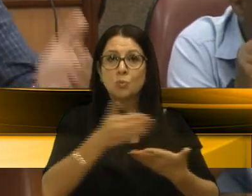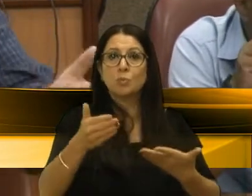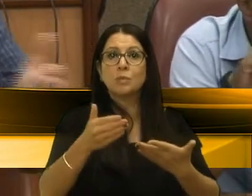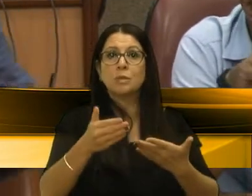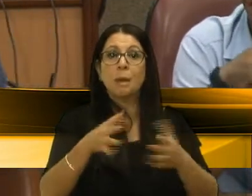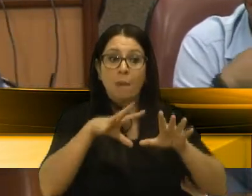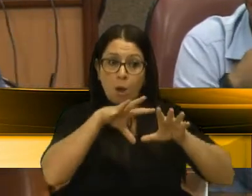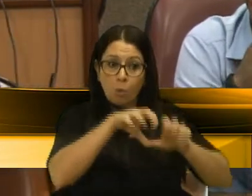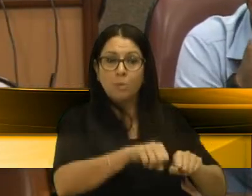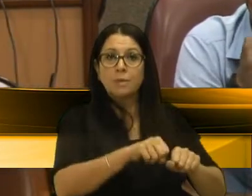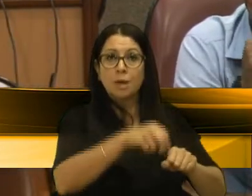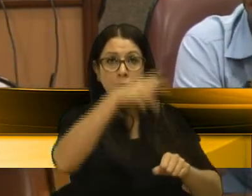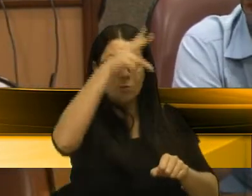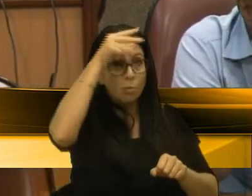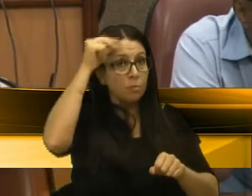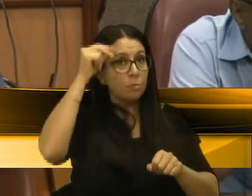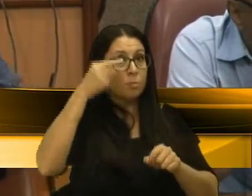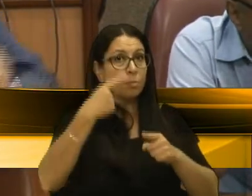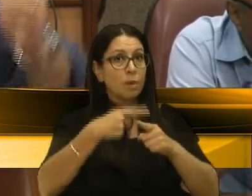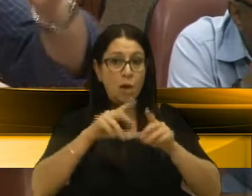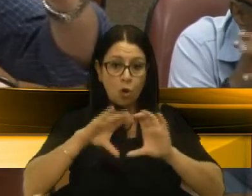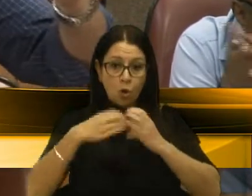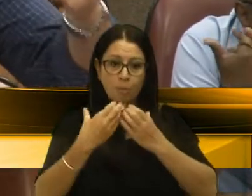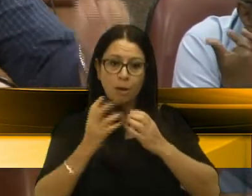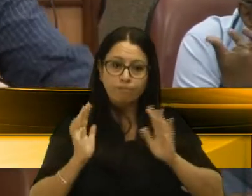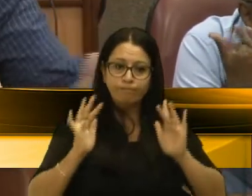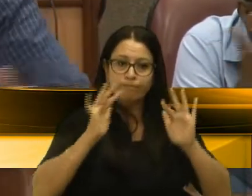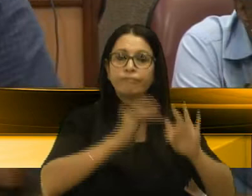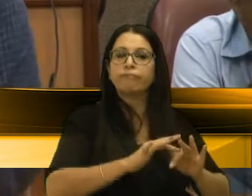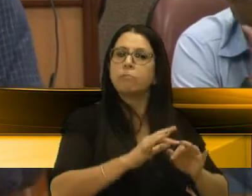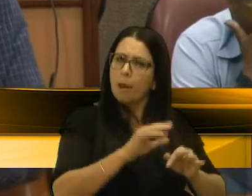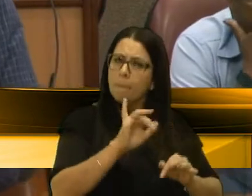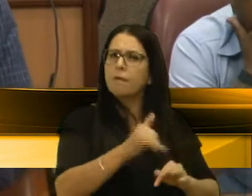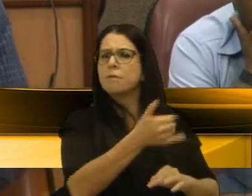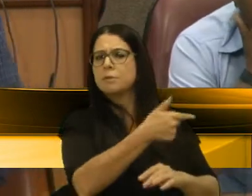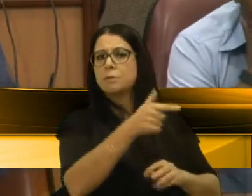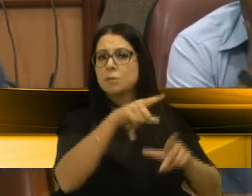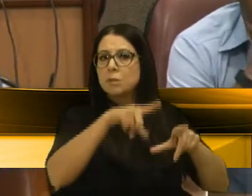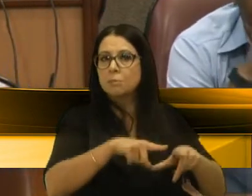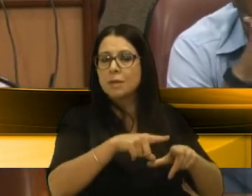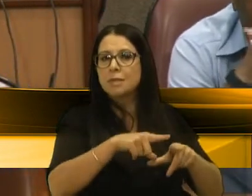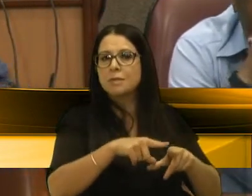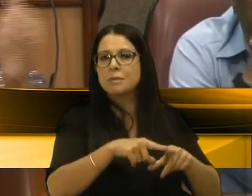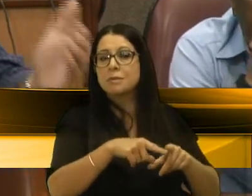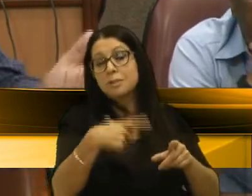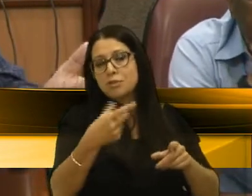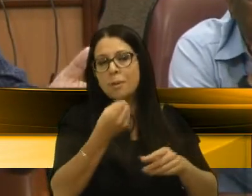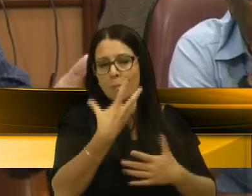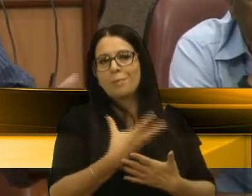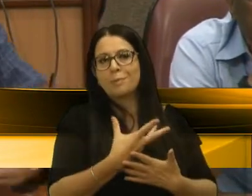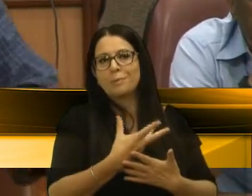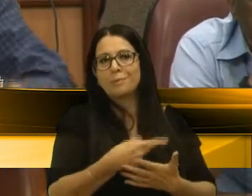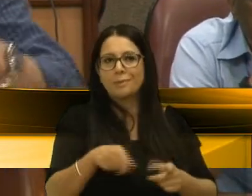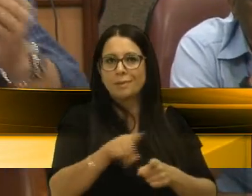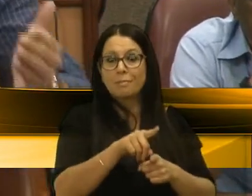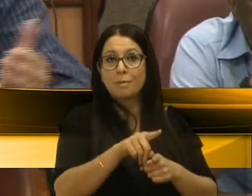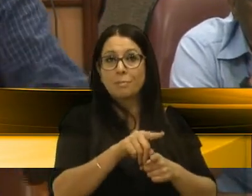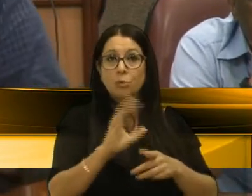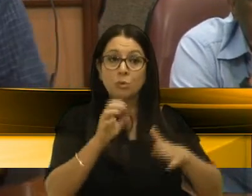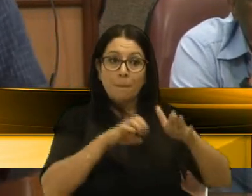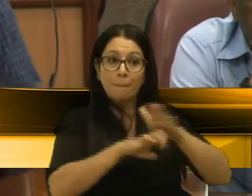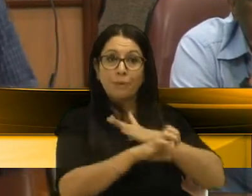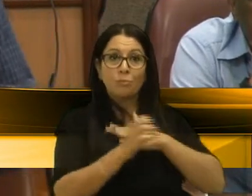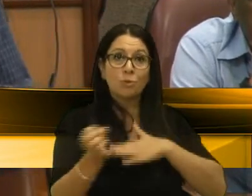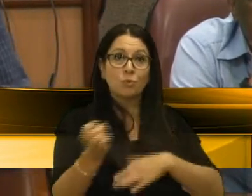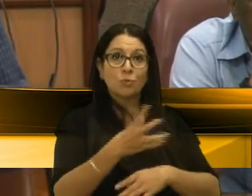ocupação pública, para que a nossa comunidade possa ali desfrutar de um espaço positivo, e também para que os empreendimentos que